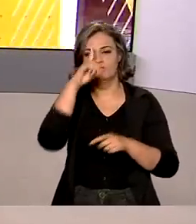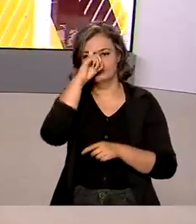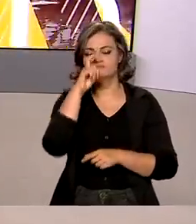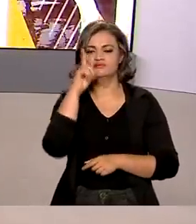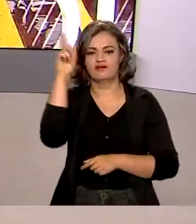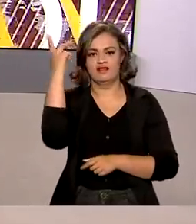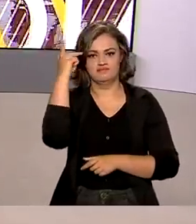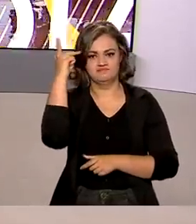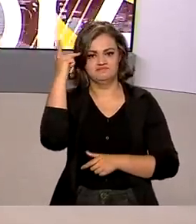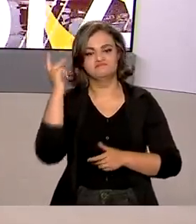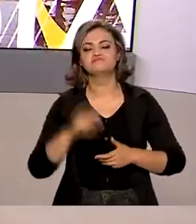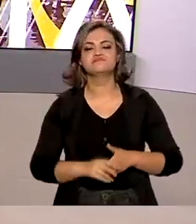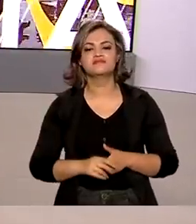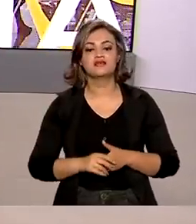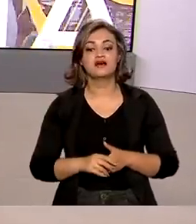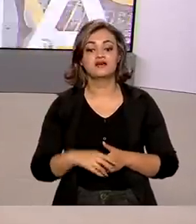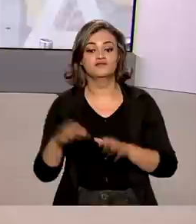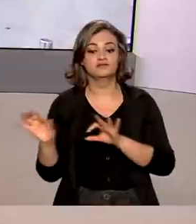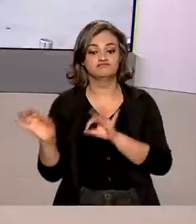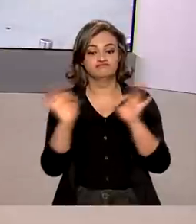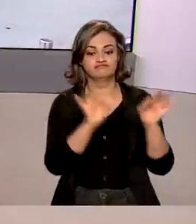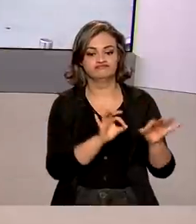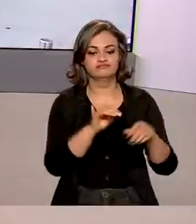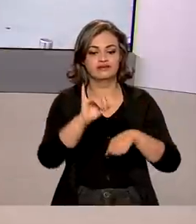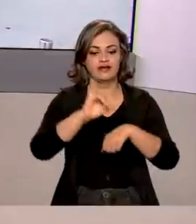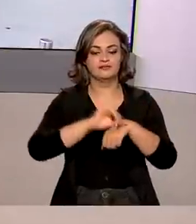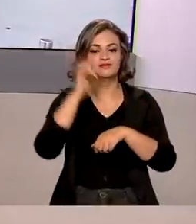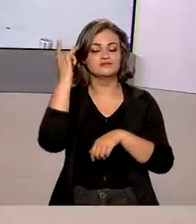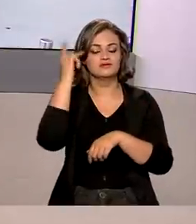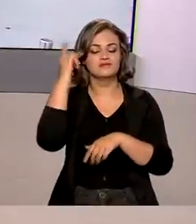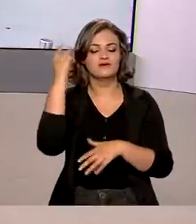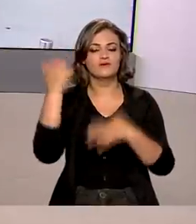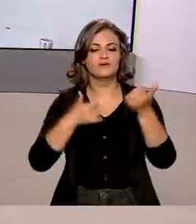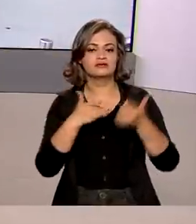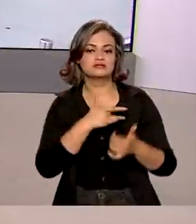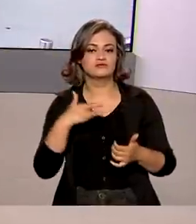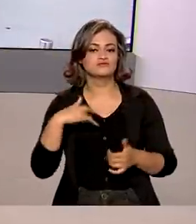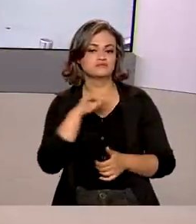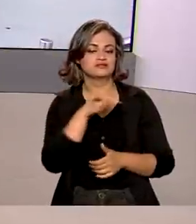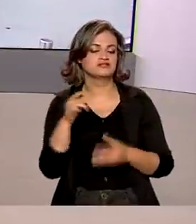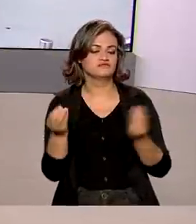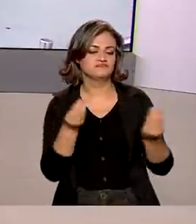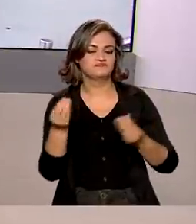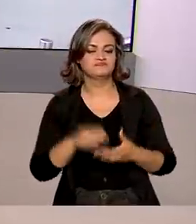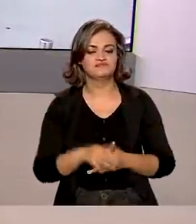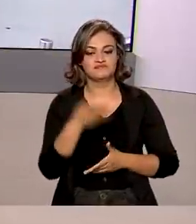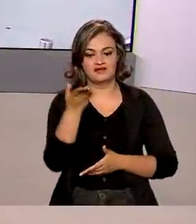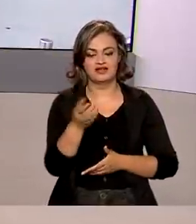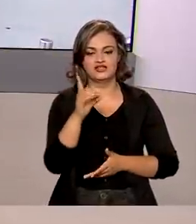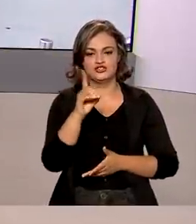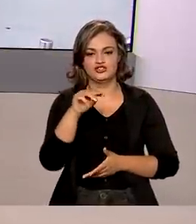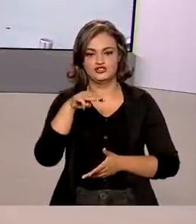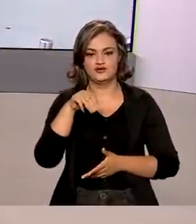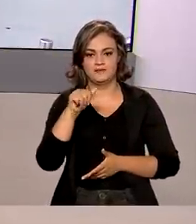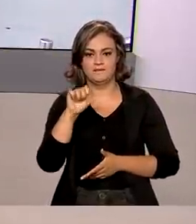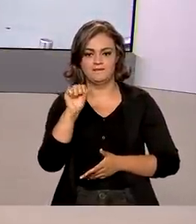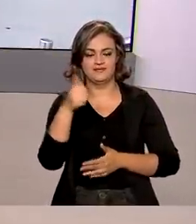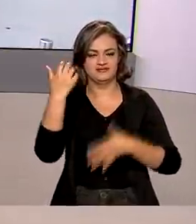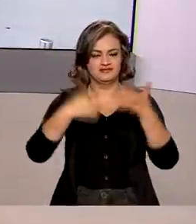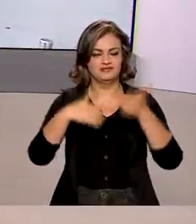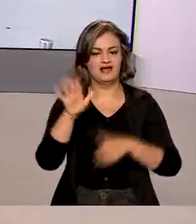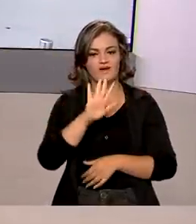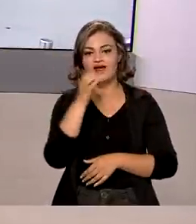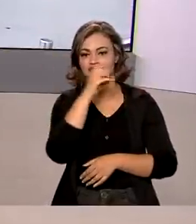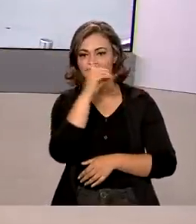Vila Nova Estar. Vamos então à capital paulista saber os detalhes do estado de saúde do presidente. O repórter Dimas Soldi está em frente ao